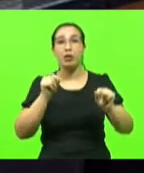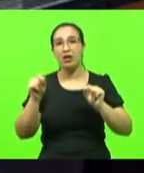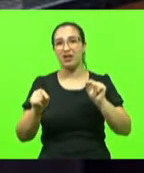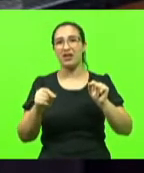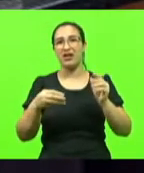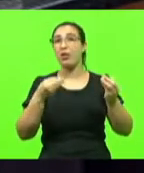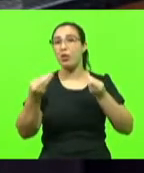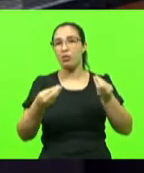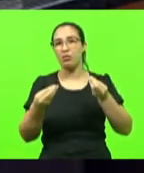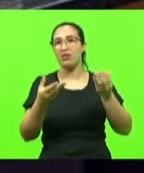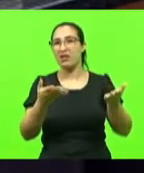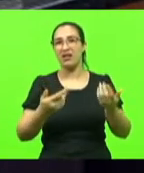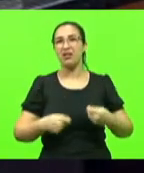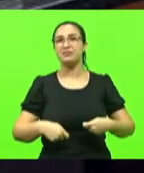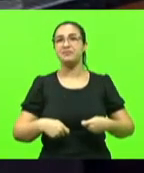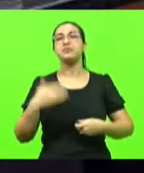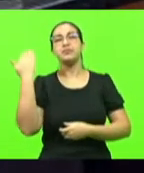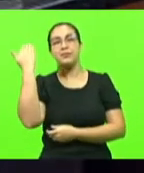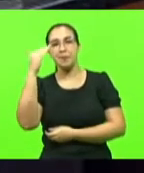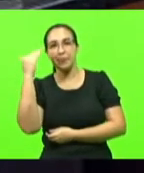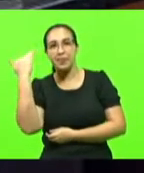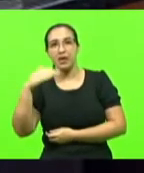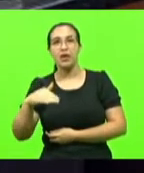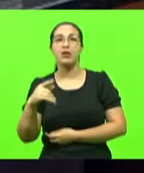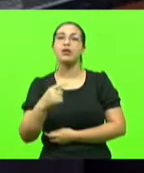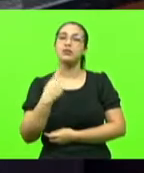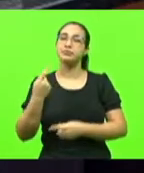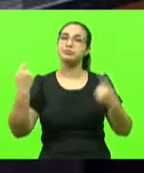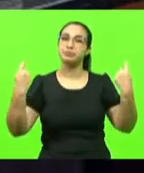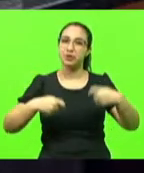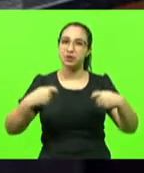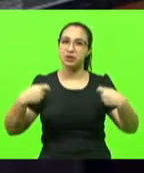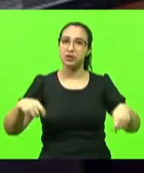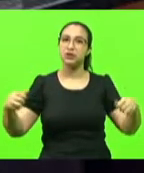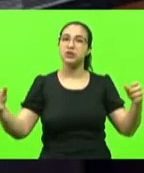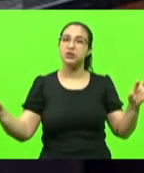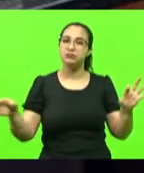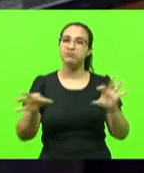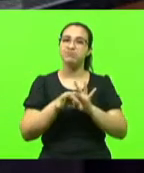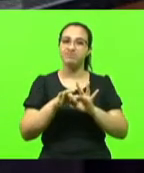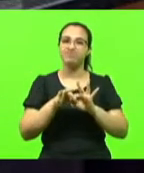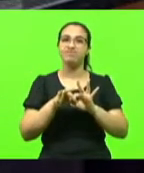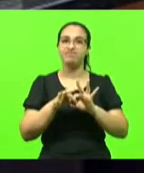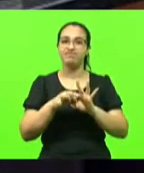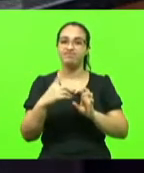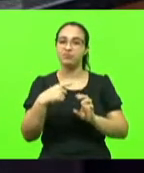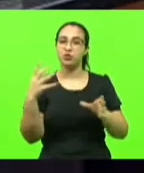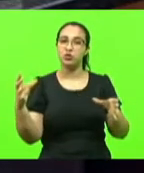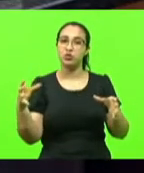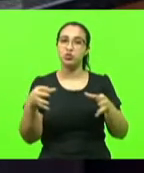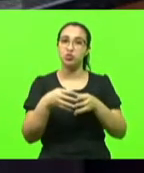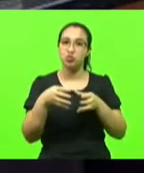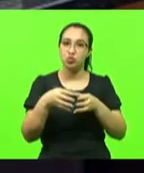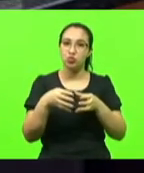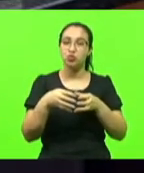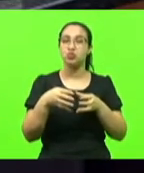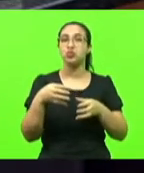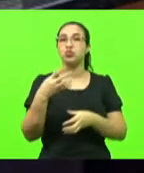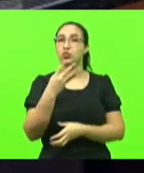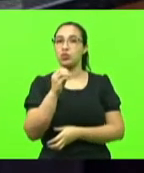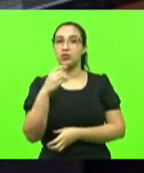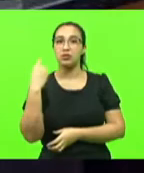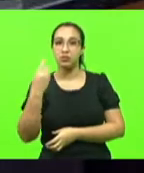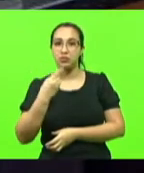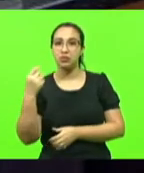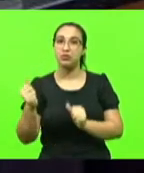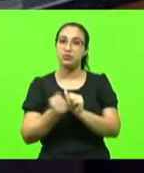vai fazer? Por isso, eu entendo que nós temos sim que estarmos unidos, nós, 40 deputados, junto ao governo, nesse